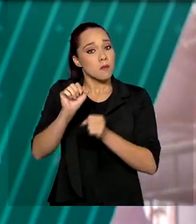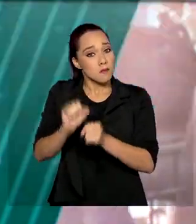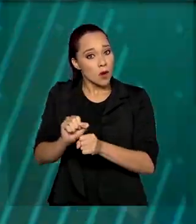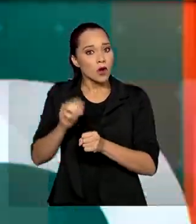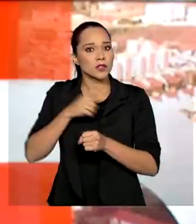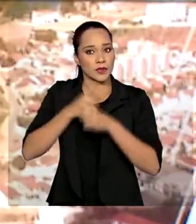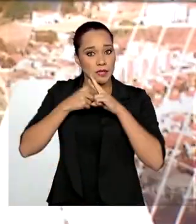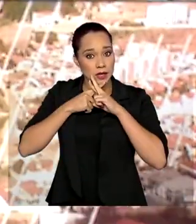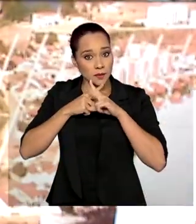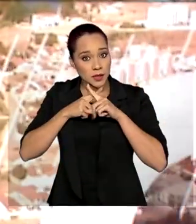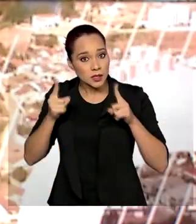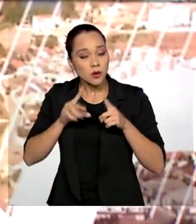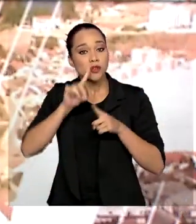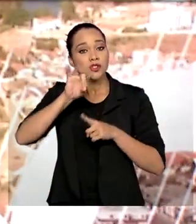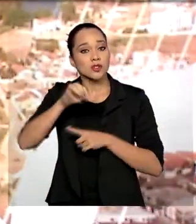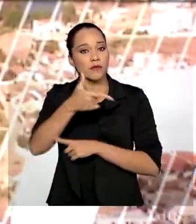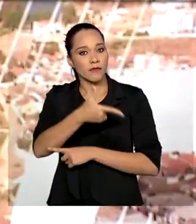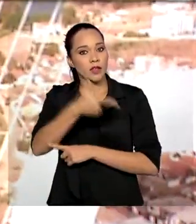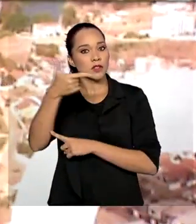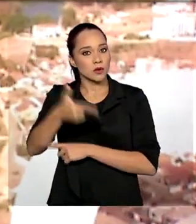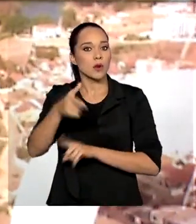a contestação a partir de 22 de novembro. Tchau.